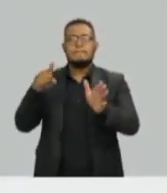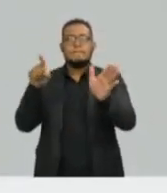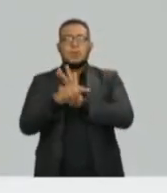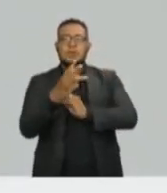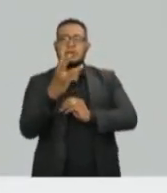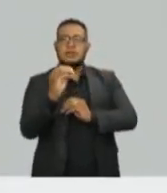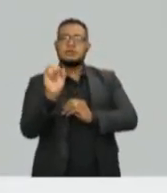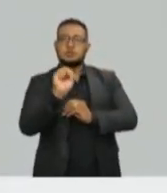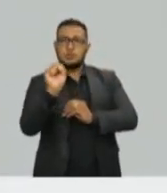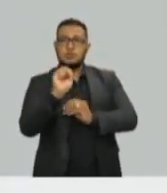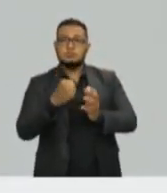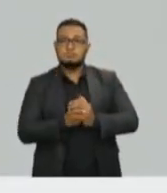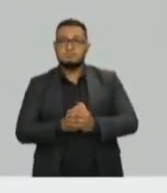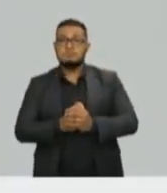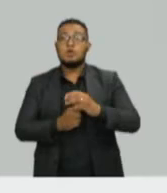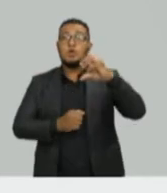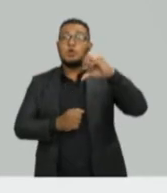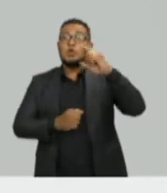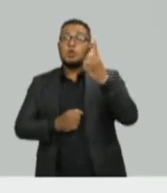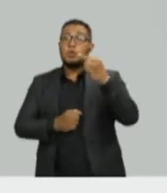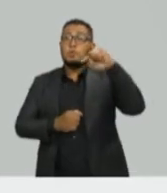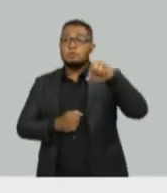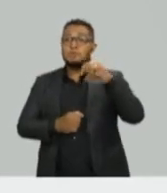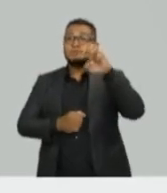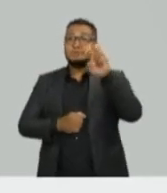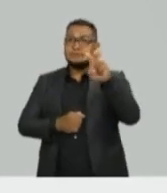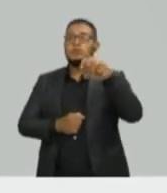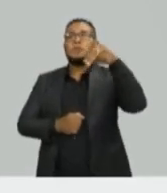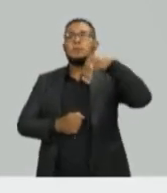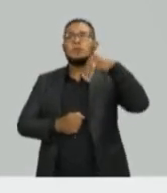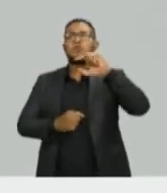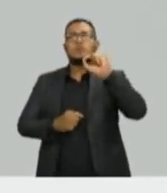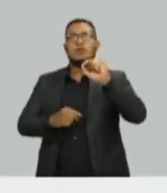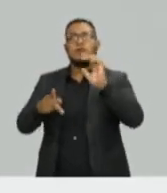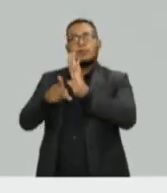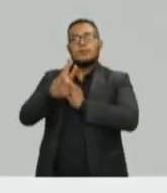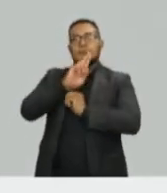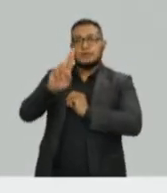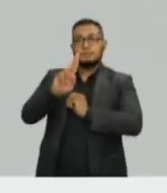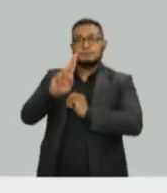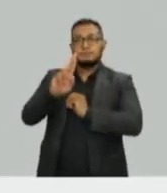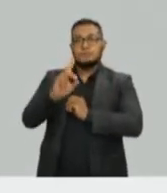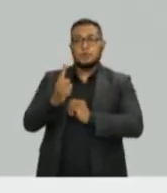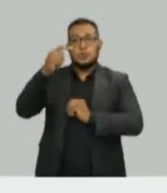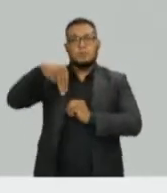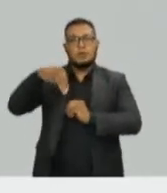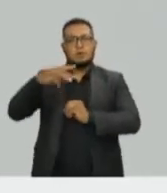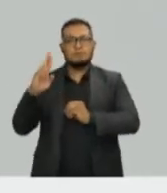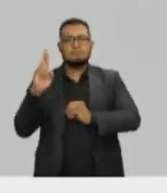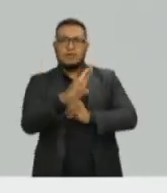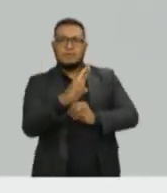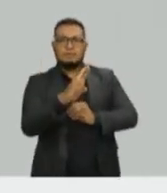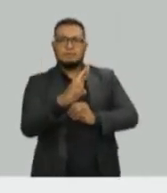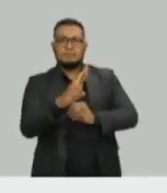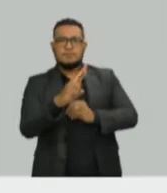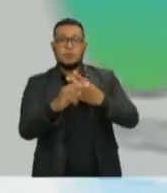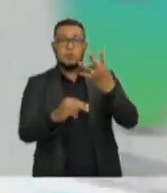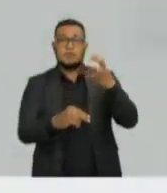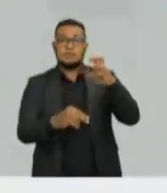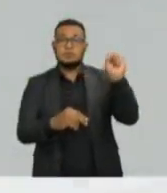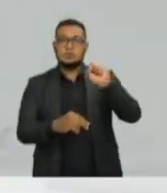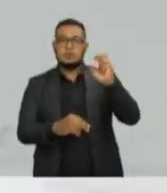1 minuto e 30 segundos para resposta, 1 minuto para réplica e 45 segundos para